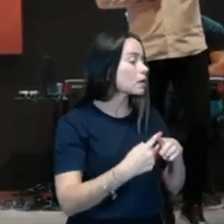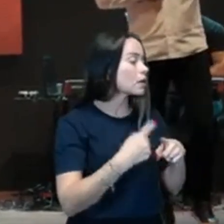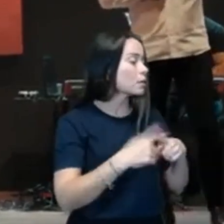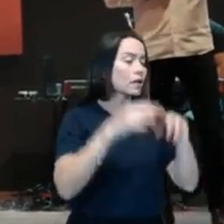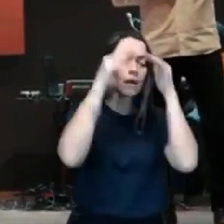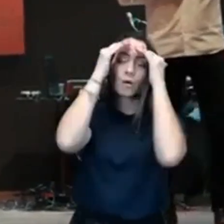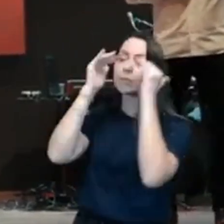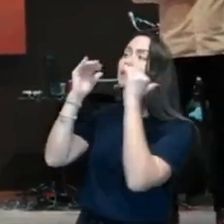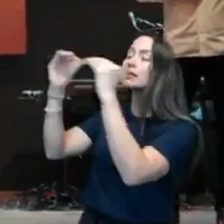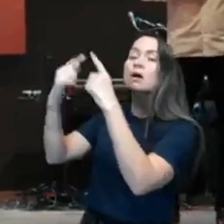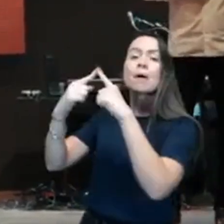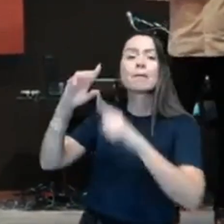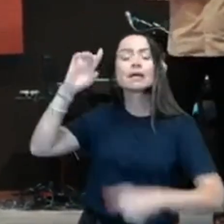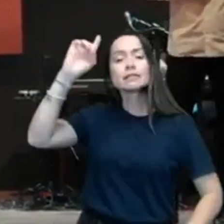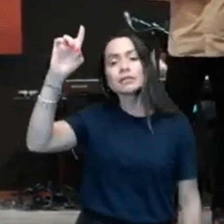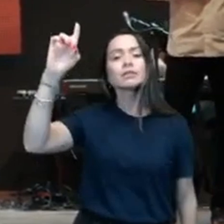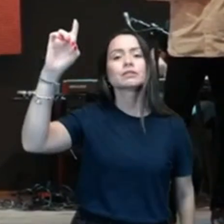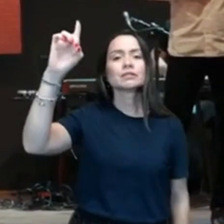Lá Deus vai honrar a tua obediência.